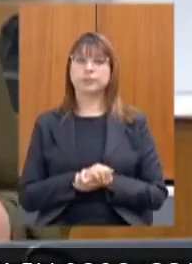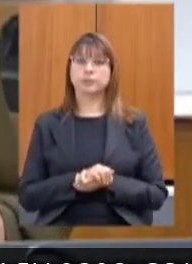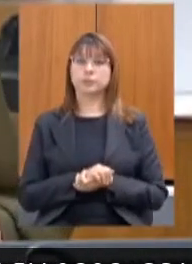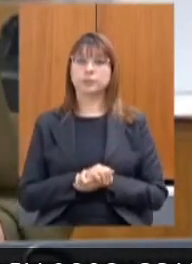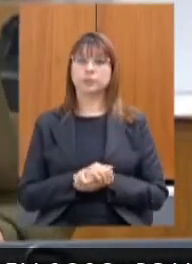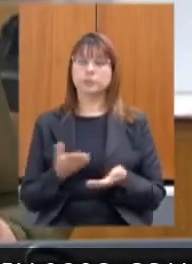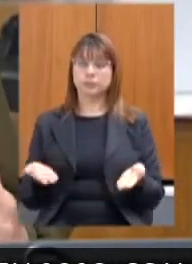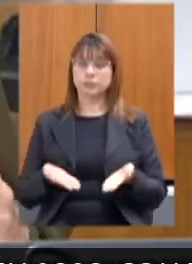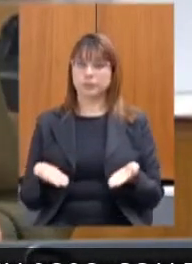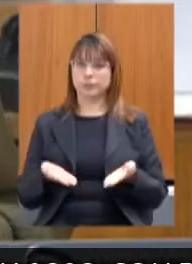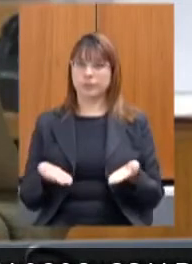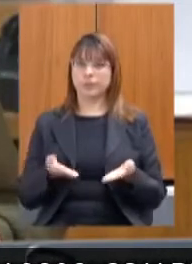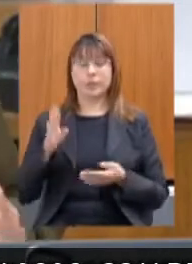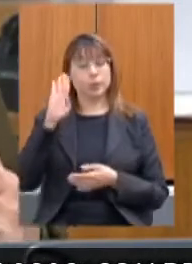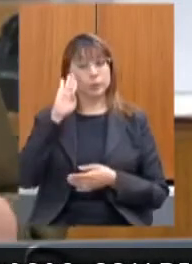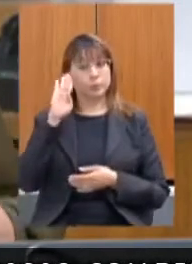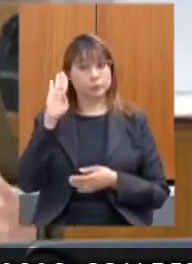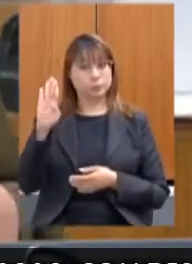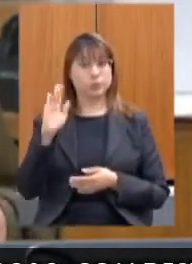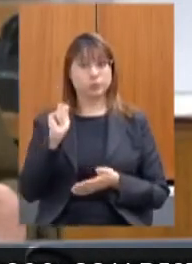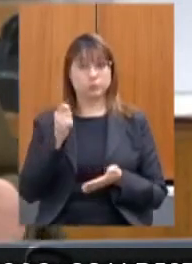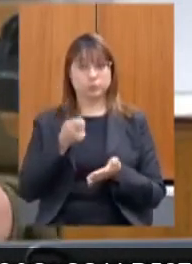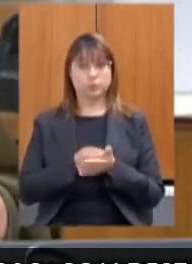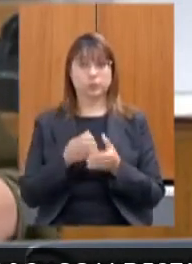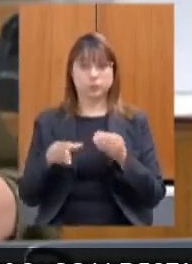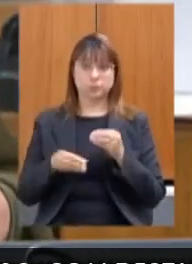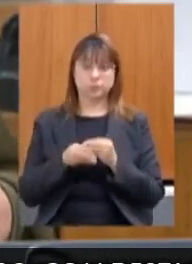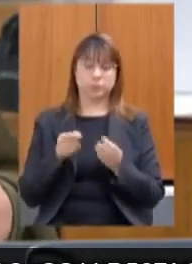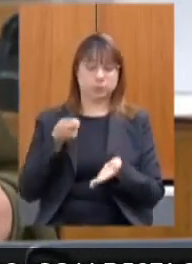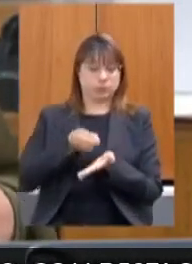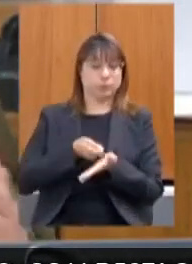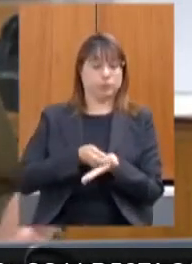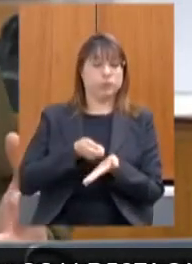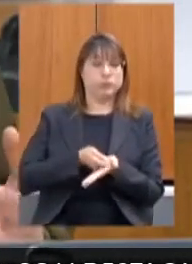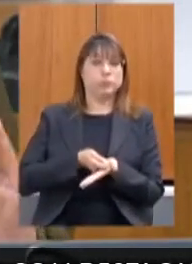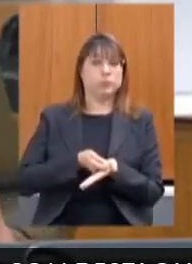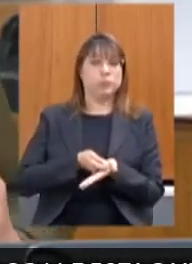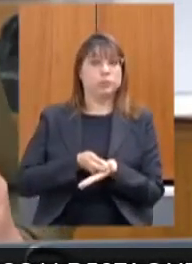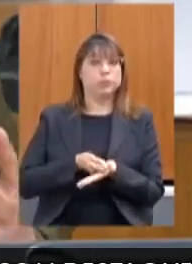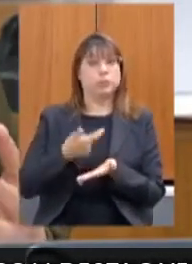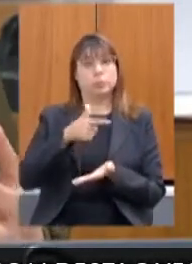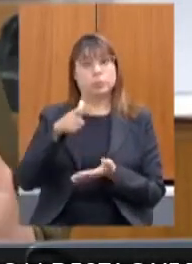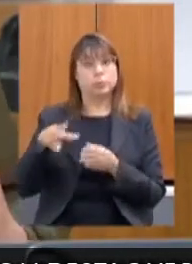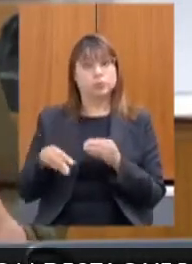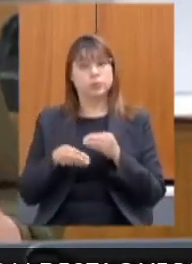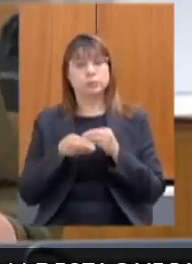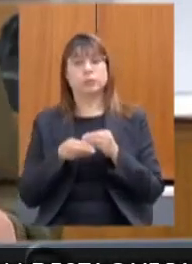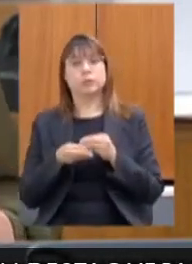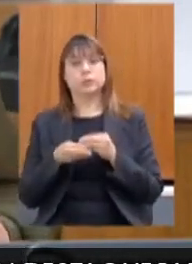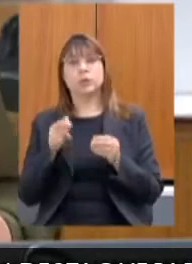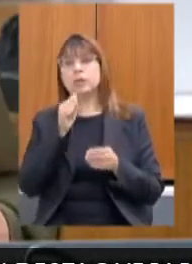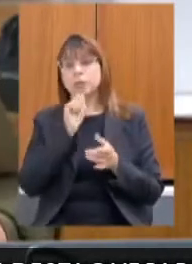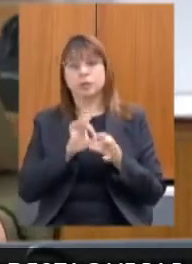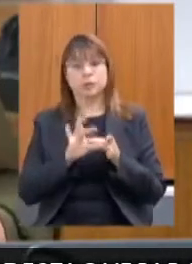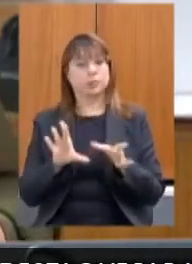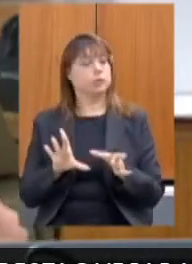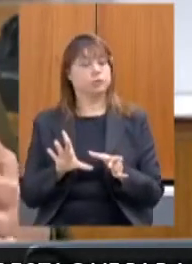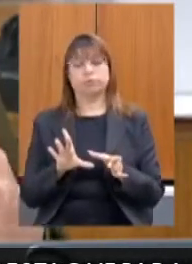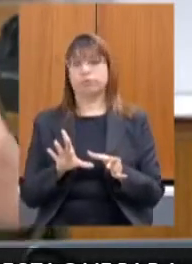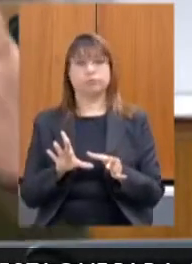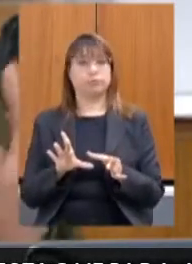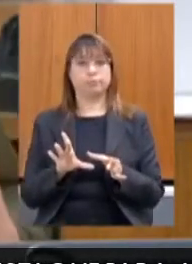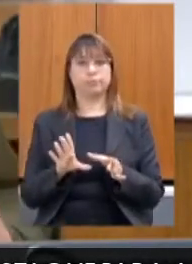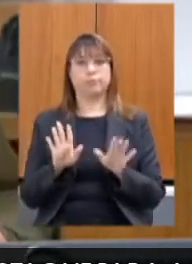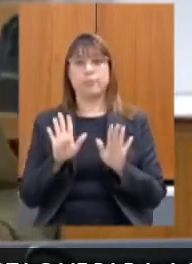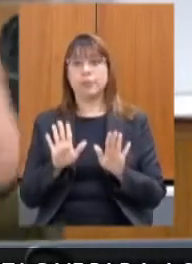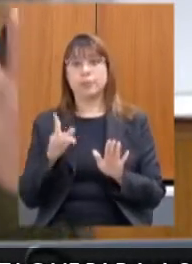hoje a prioridade é pagar as emendas impositivas as outras elas não estão sendo liberadas ainda mas